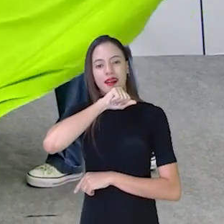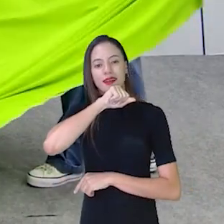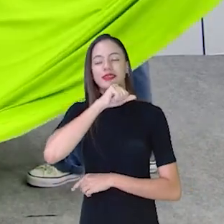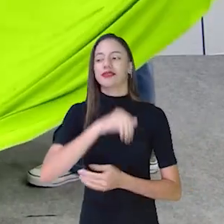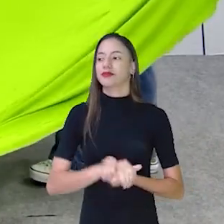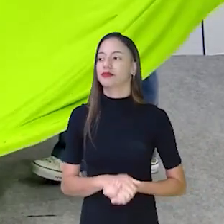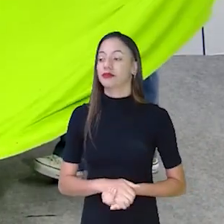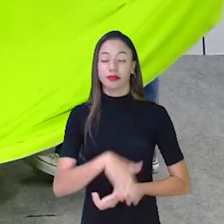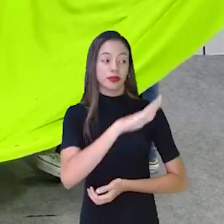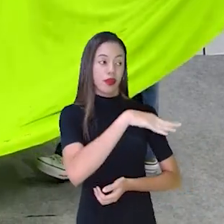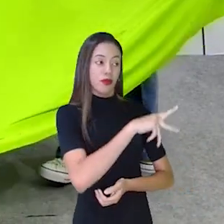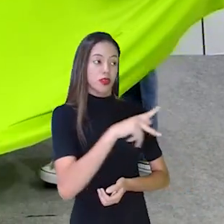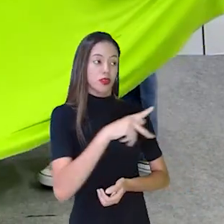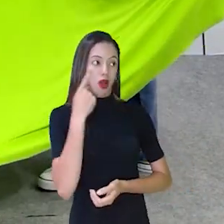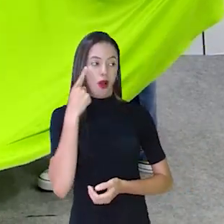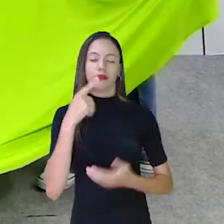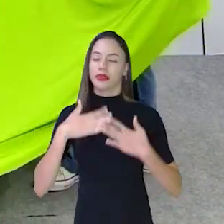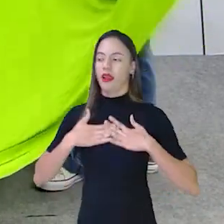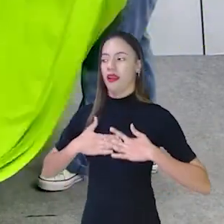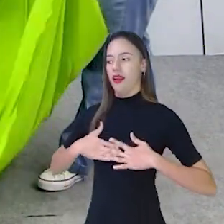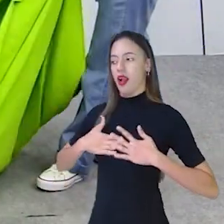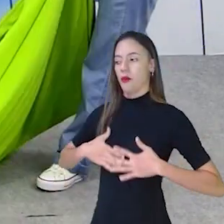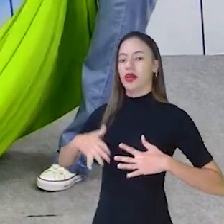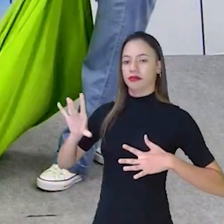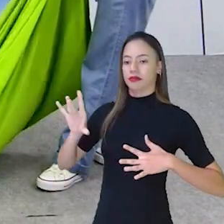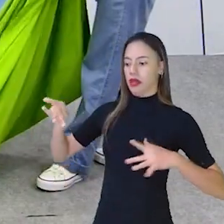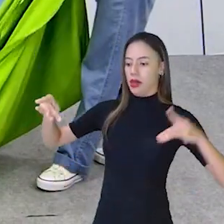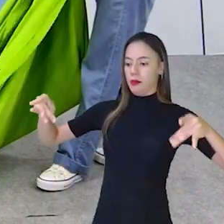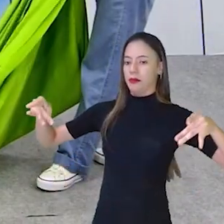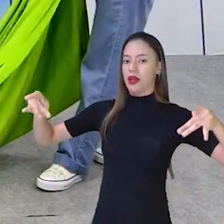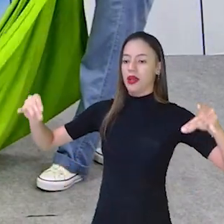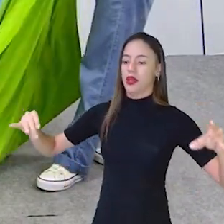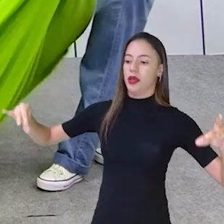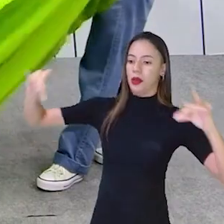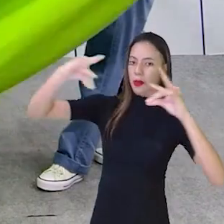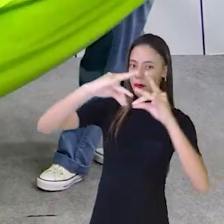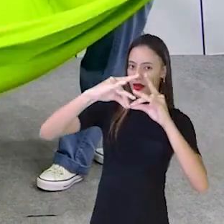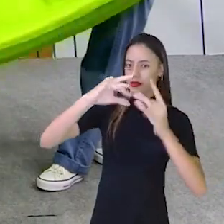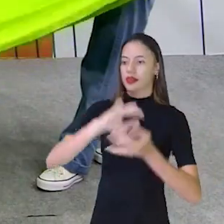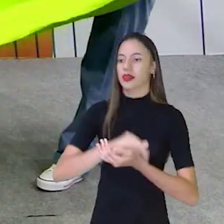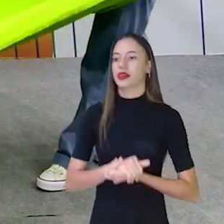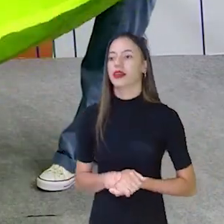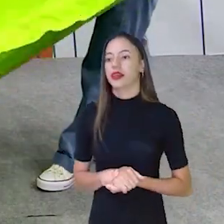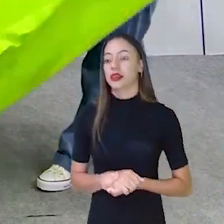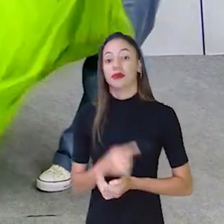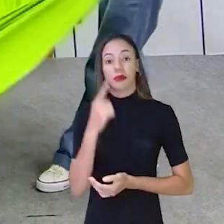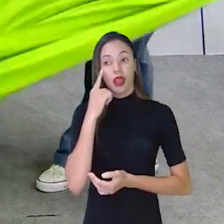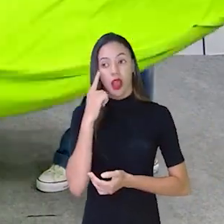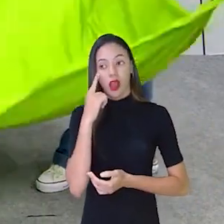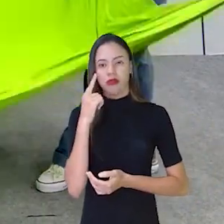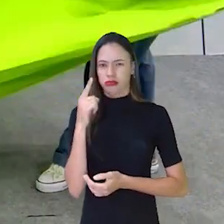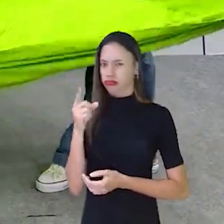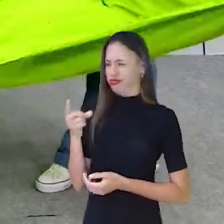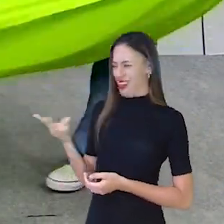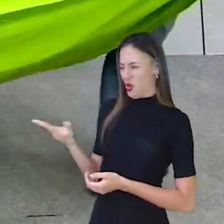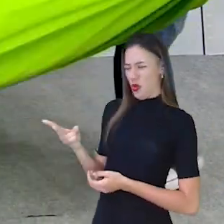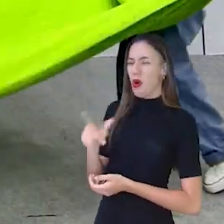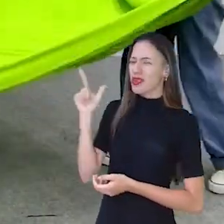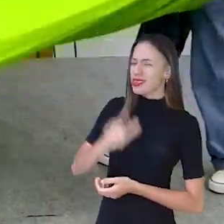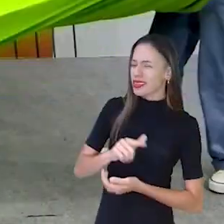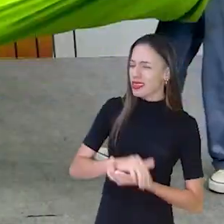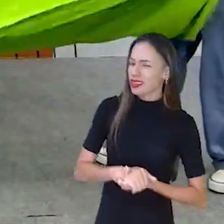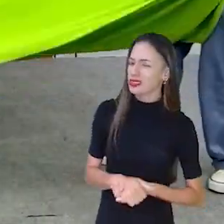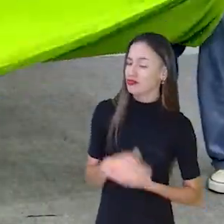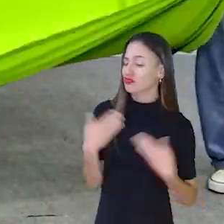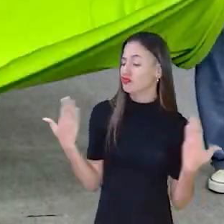tá assim, professor. Peraí, calma. Deixa eu achar só a pontinha. Eu acho que, olha, não vão conseguir não. Será que elas vão conseguir dobrar esse